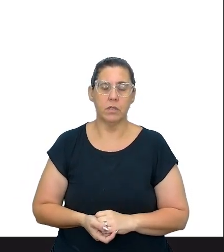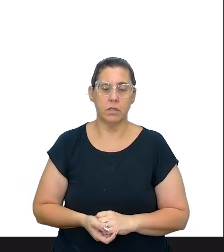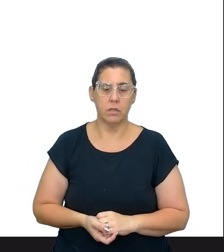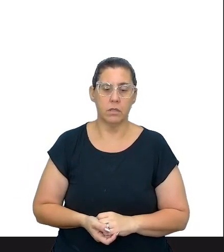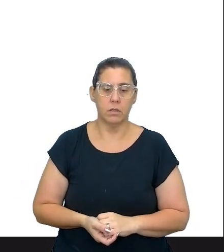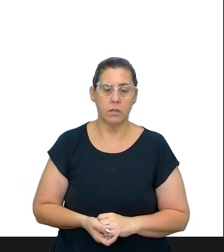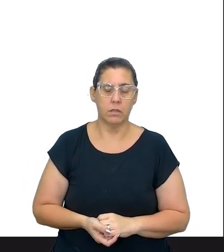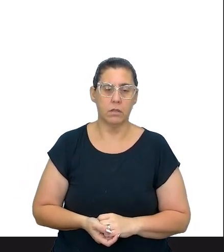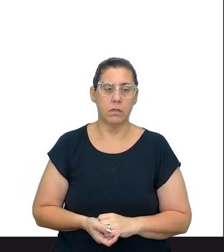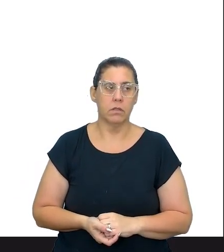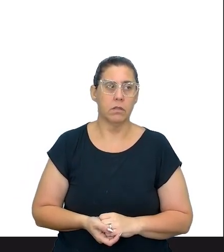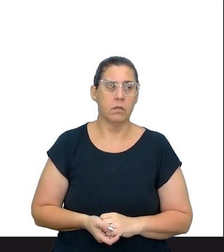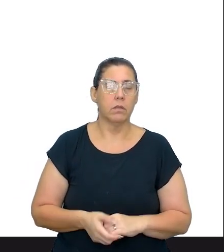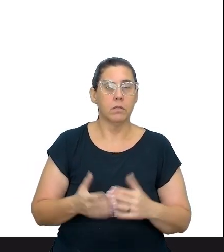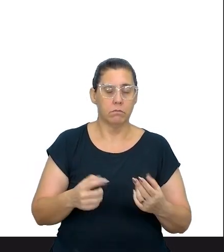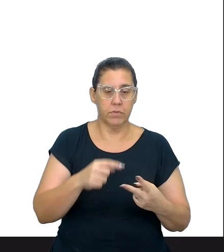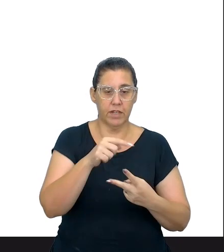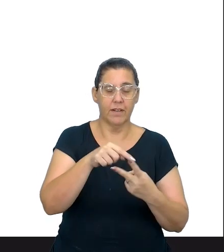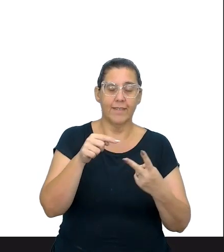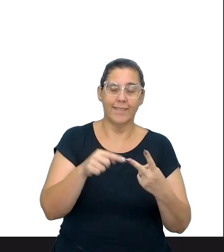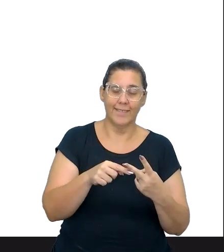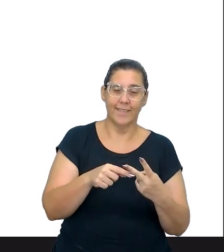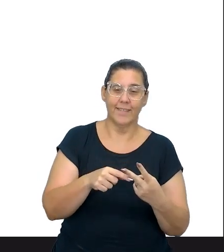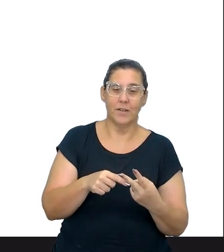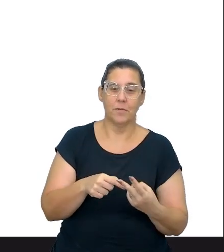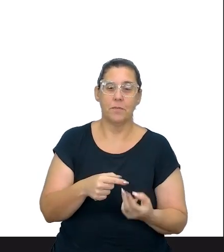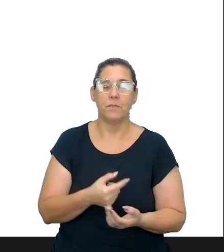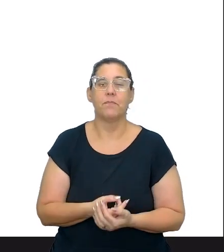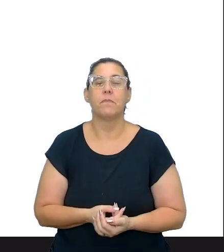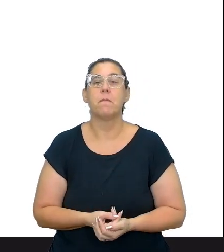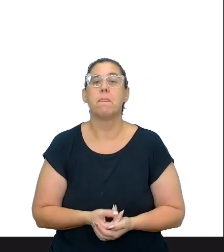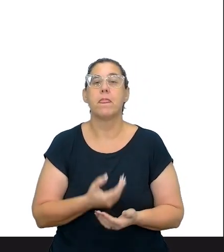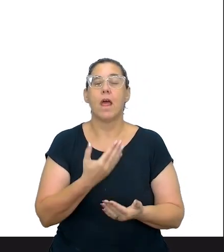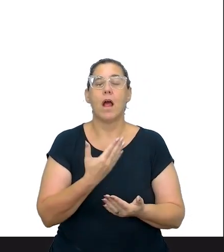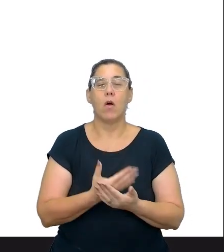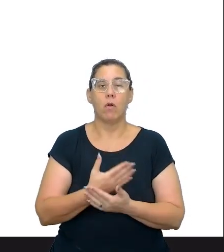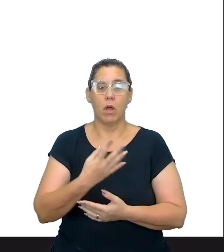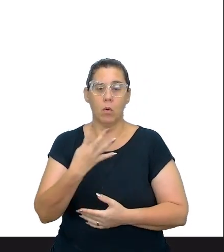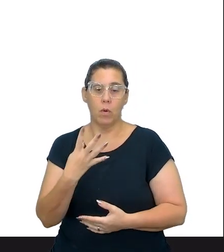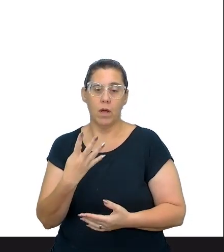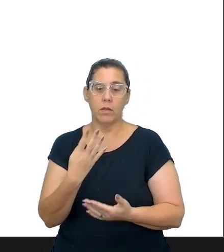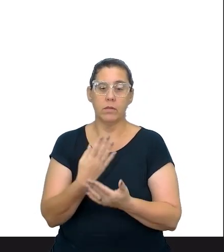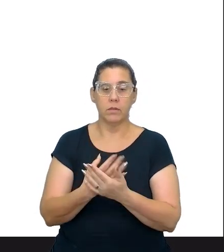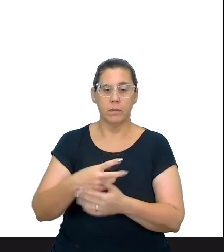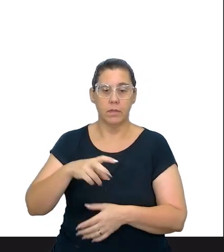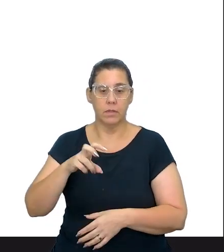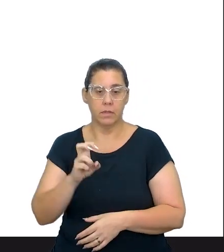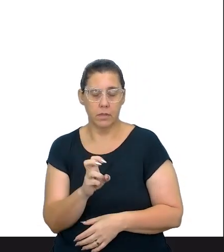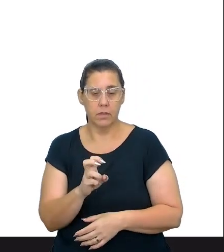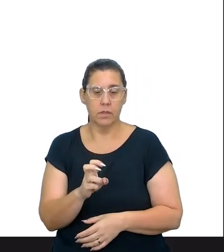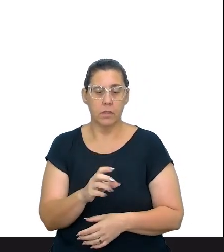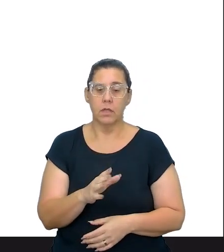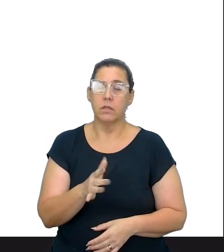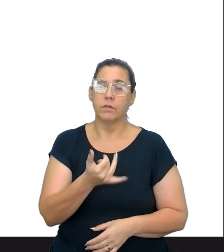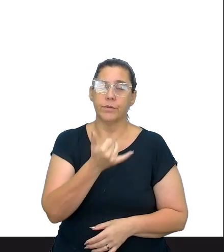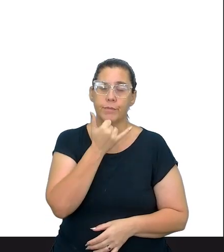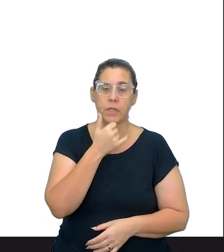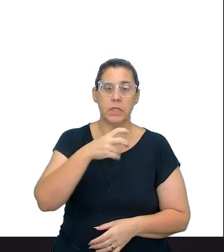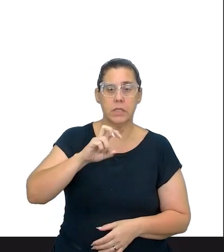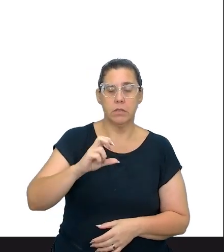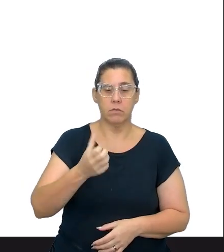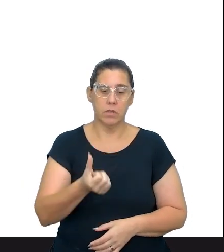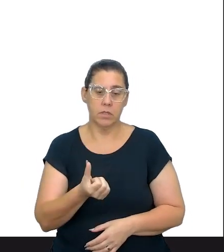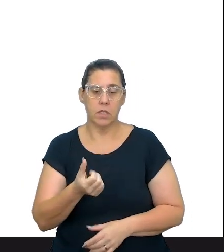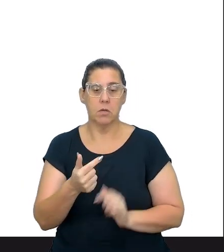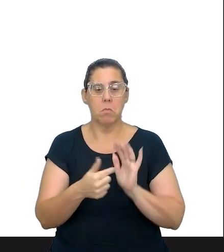Então, dois eixos foram trabalhados. Já na aula 4 e 5, trabalhou-se o quê? Na aula 4, 5 e 6, né? Trabalhou-se o